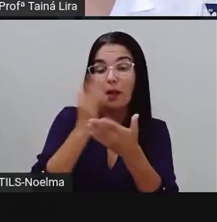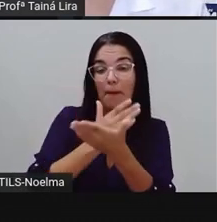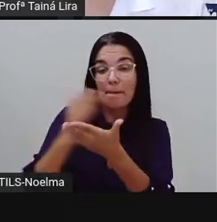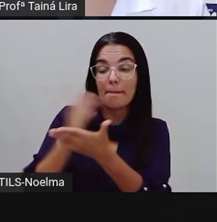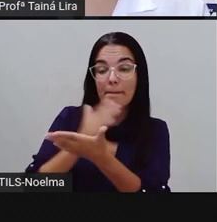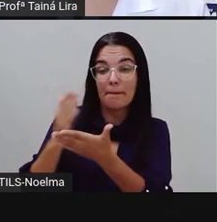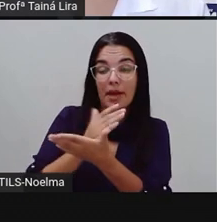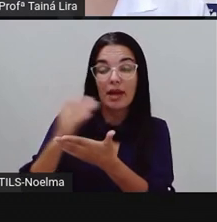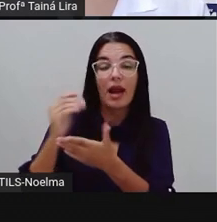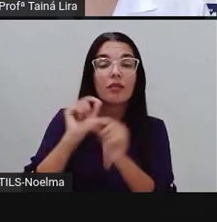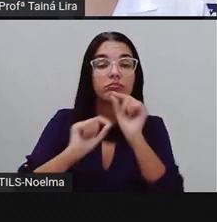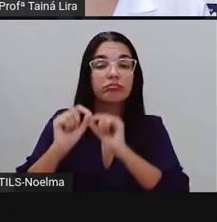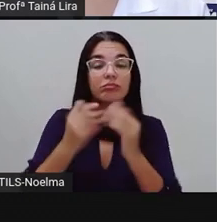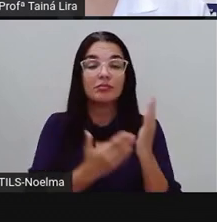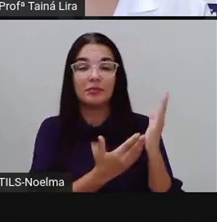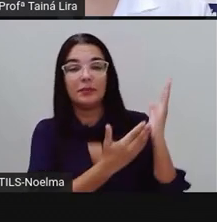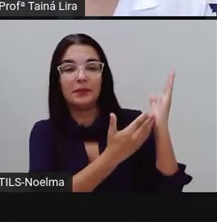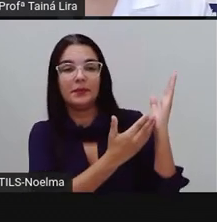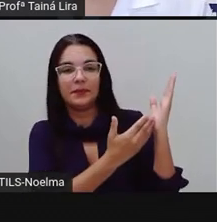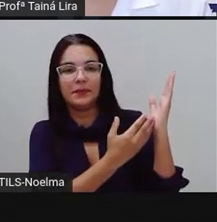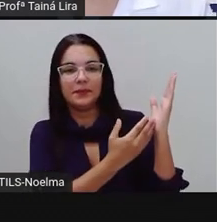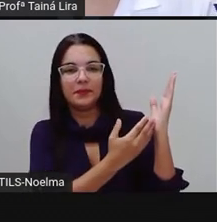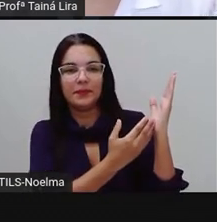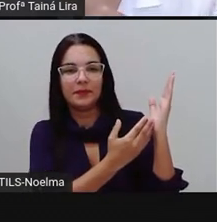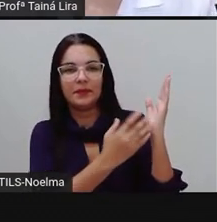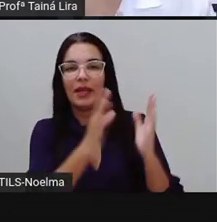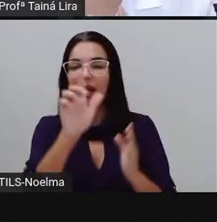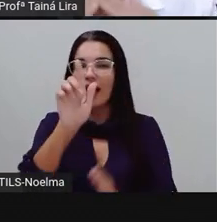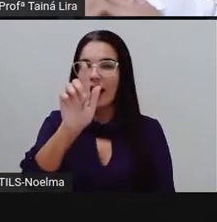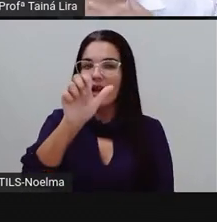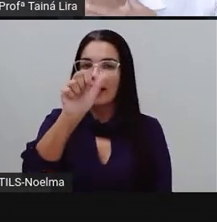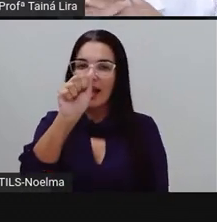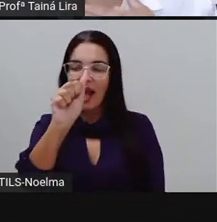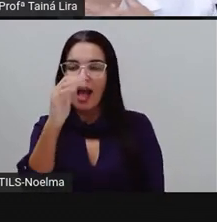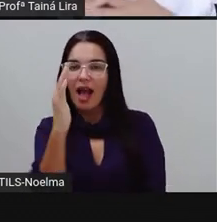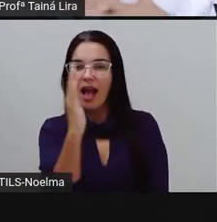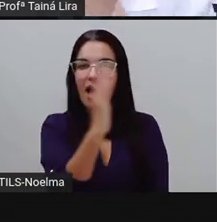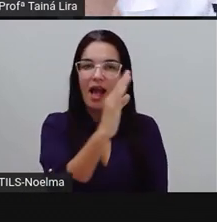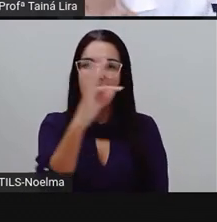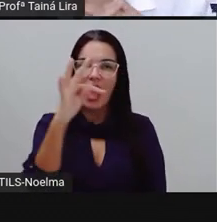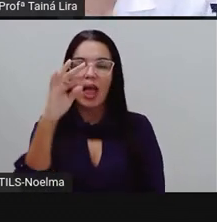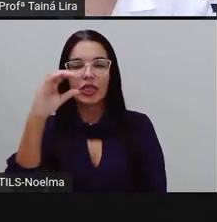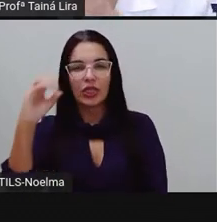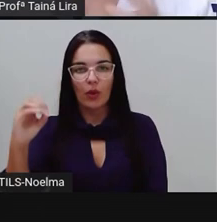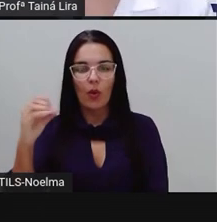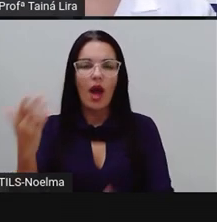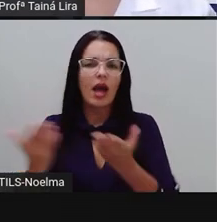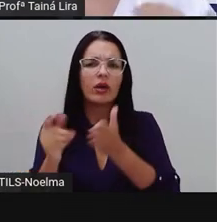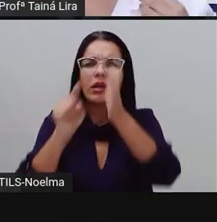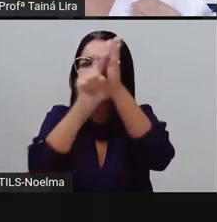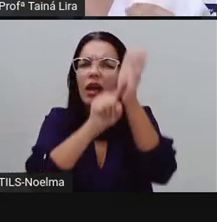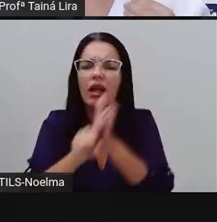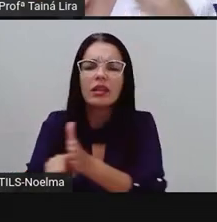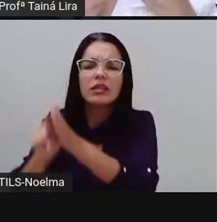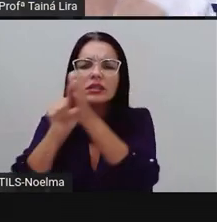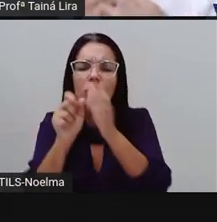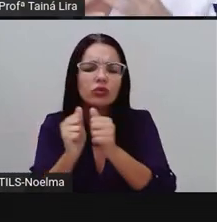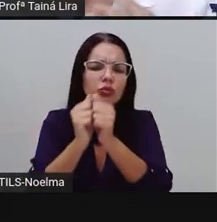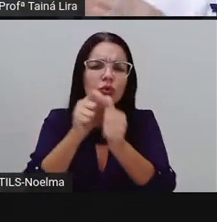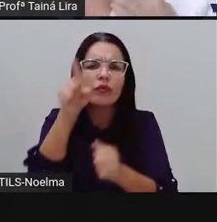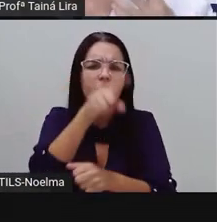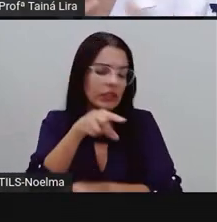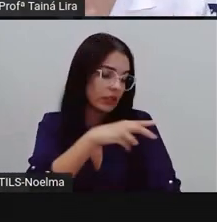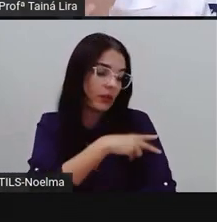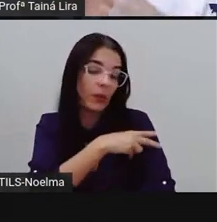da palavra gato. Olha lá. O que é que eu quero analisar aqui agora, ó? Junto com o segundo ano. Quando eu